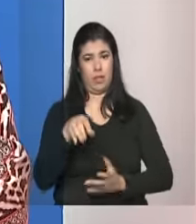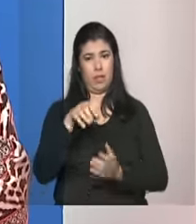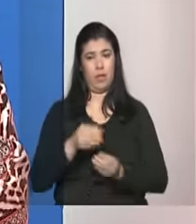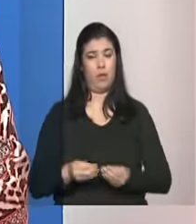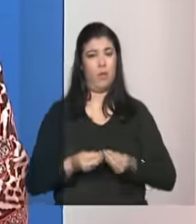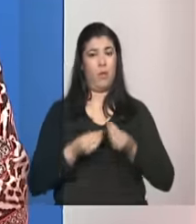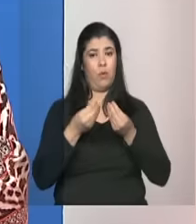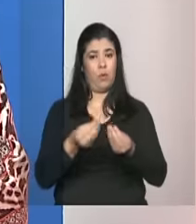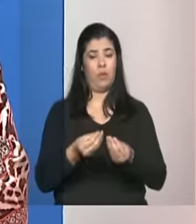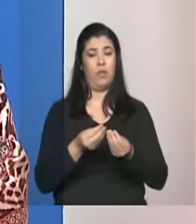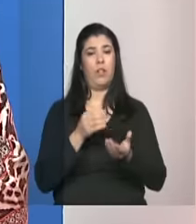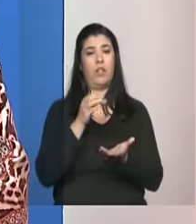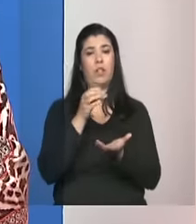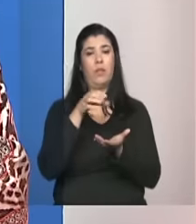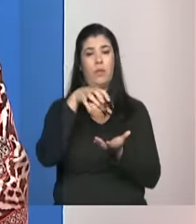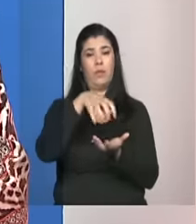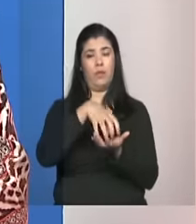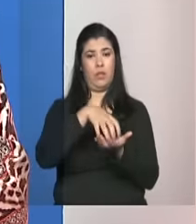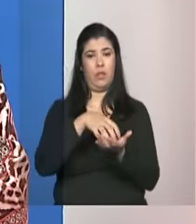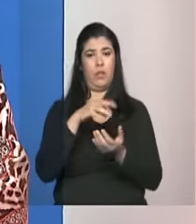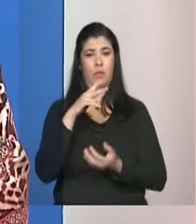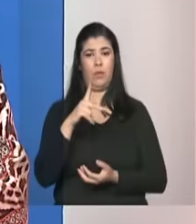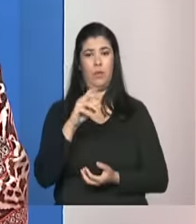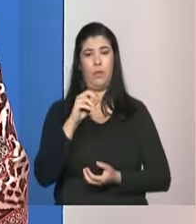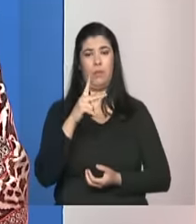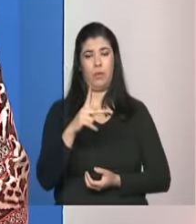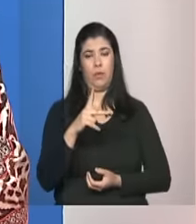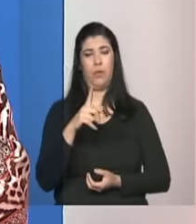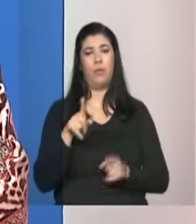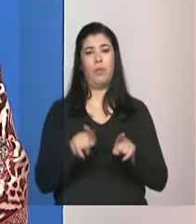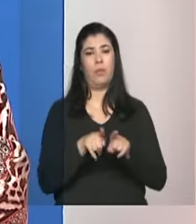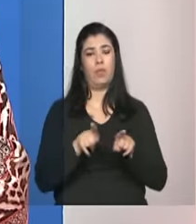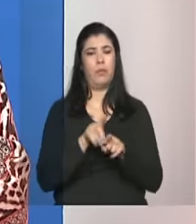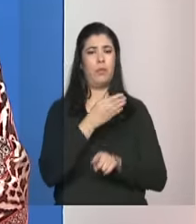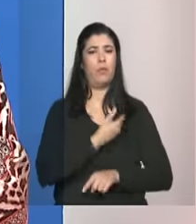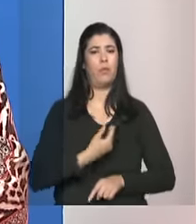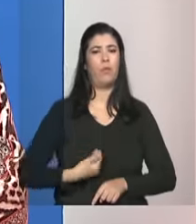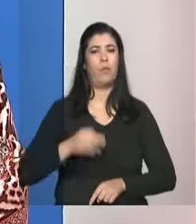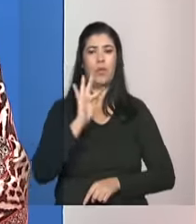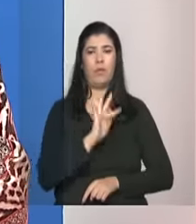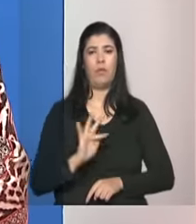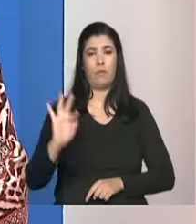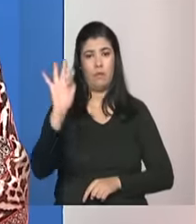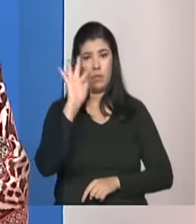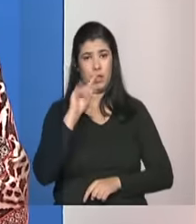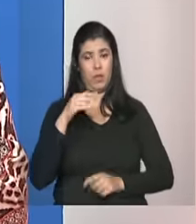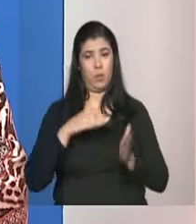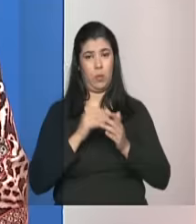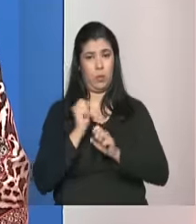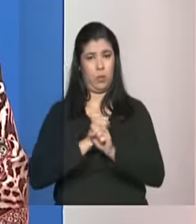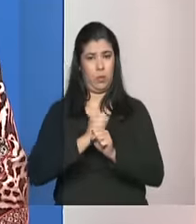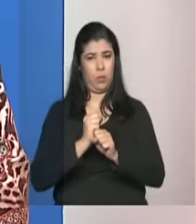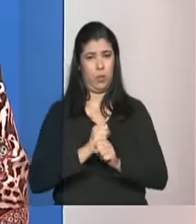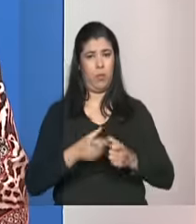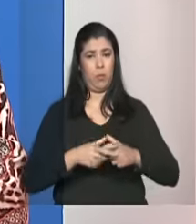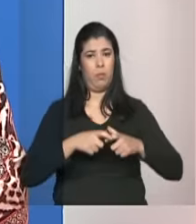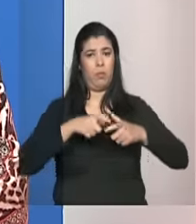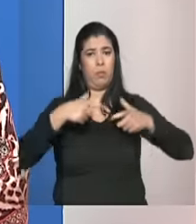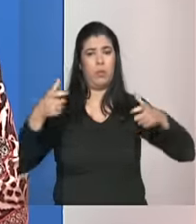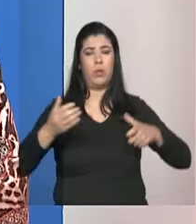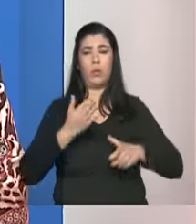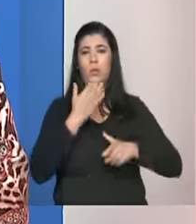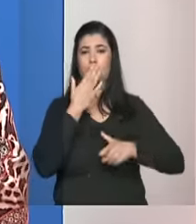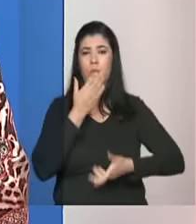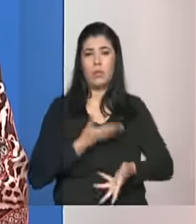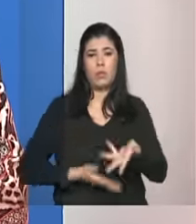de 2010 para cá o governo federal tem realizado uma série de expansões desses serviços especializados da